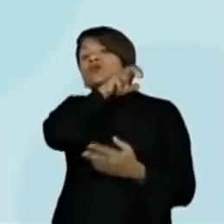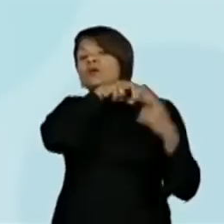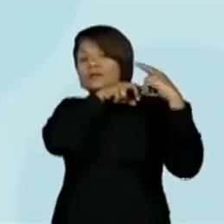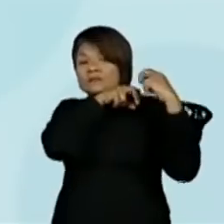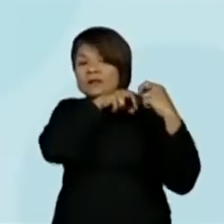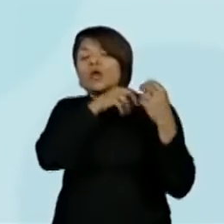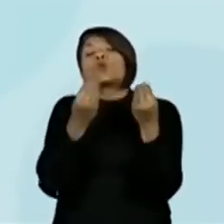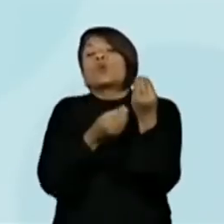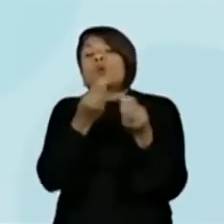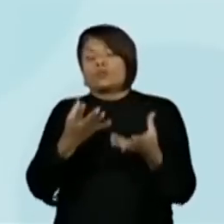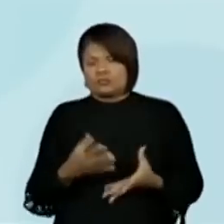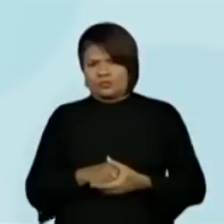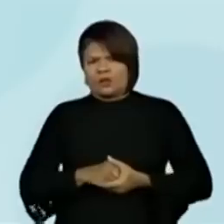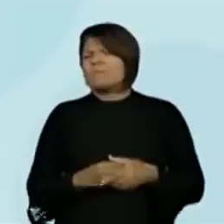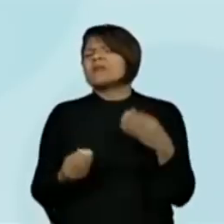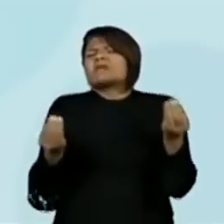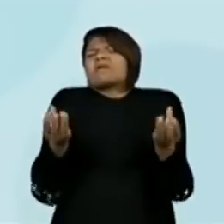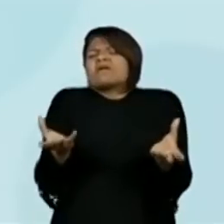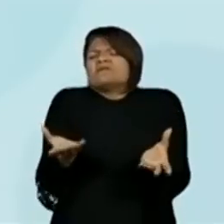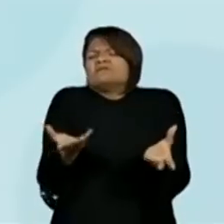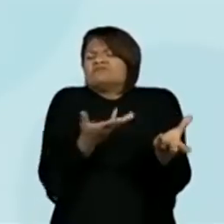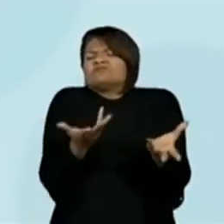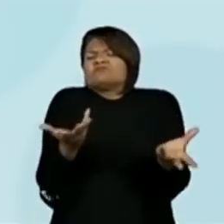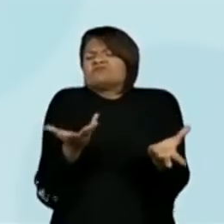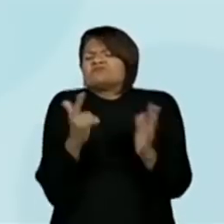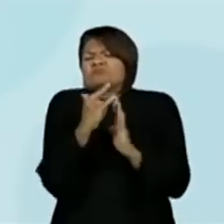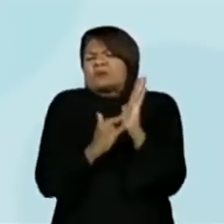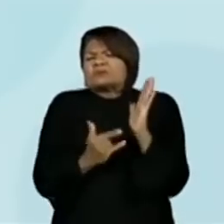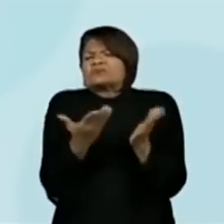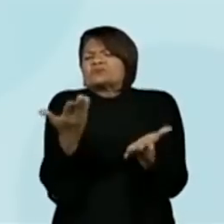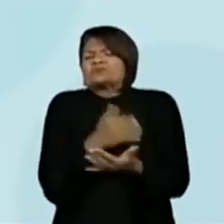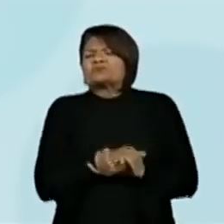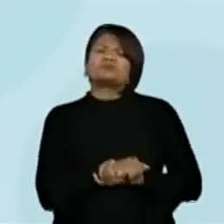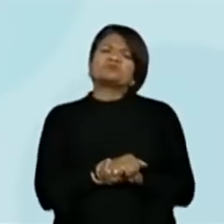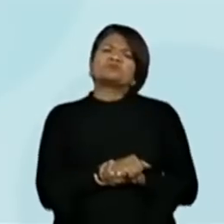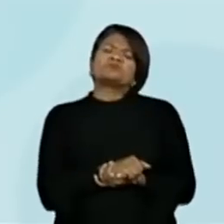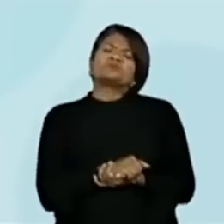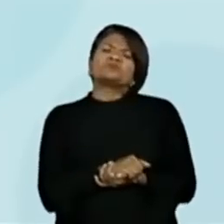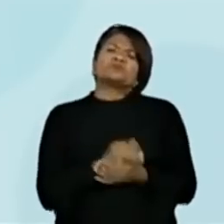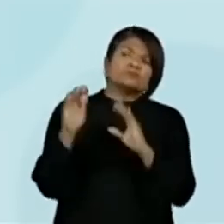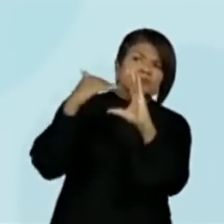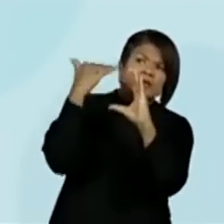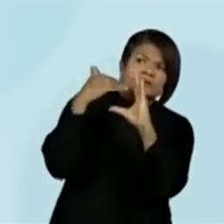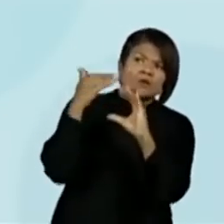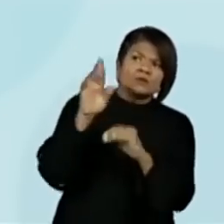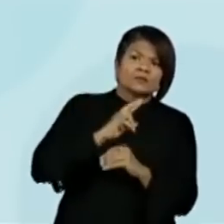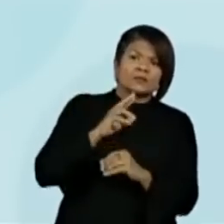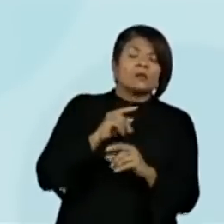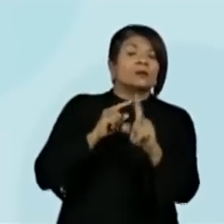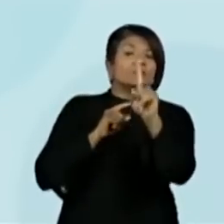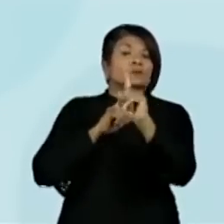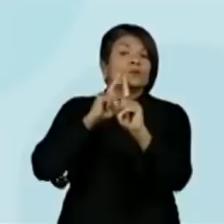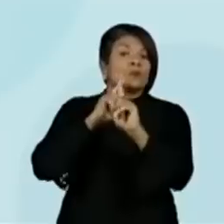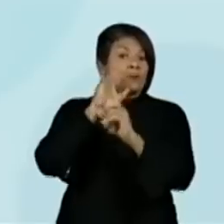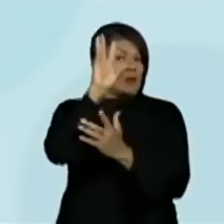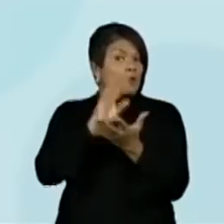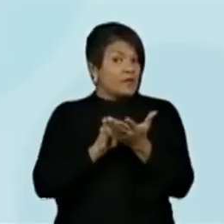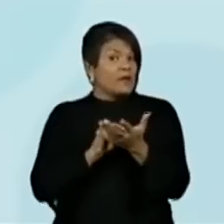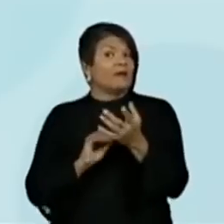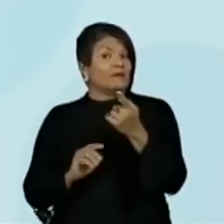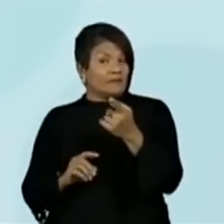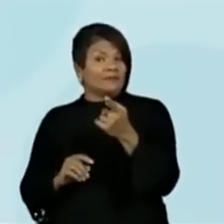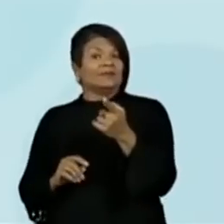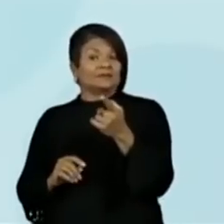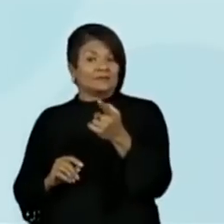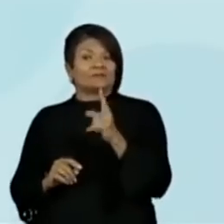Para que serve um texto como esse? Quero ver as respostas aqui. Não é para copiar. Isso mesmo. Essa é uma fala